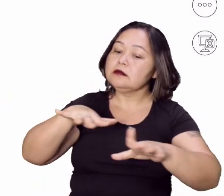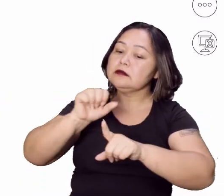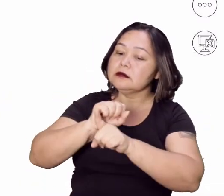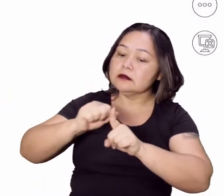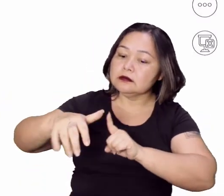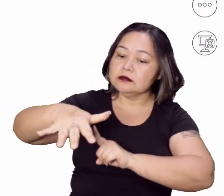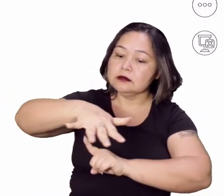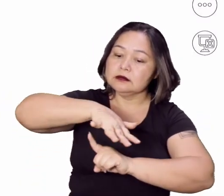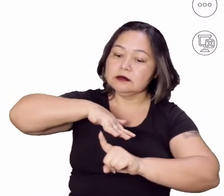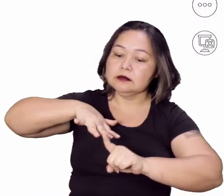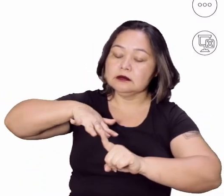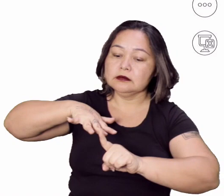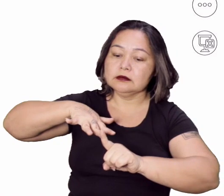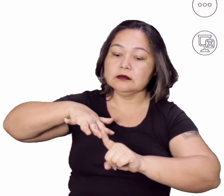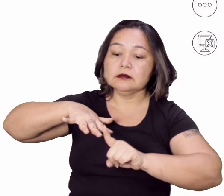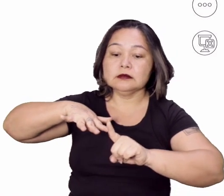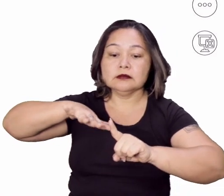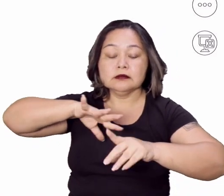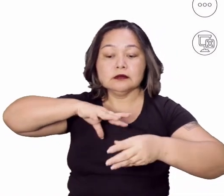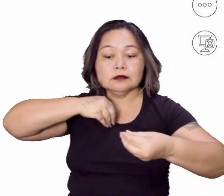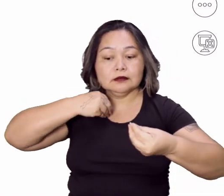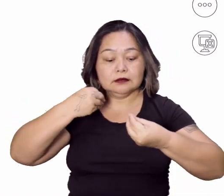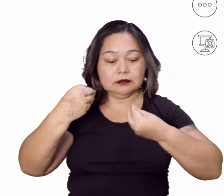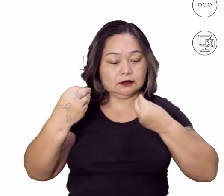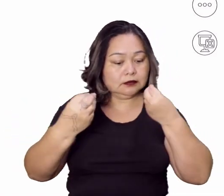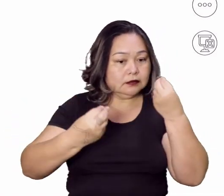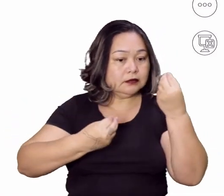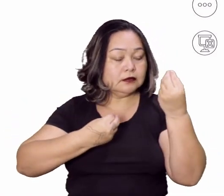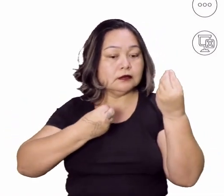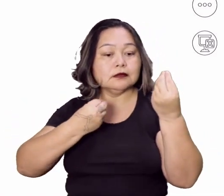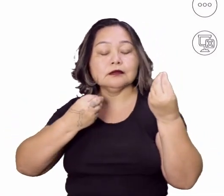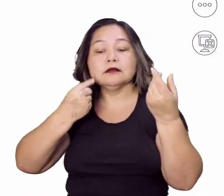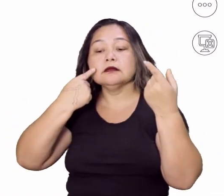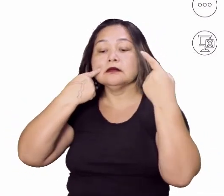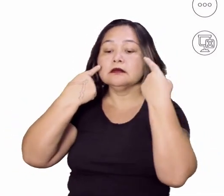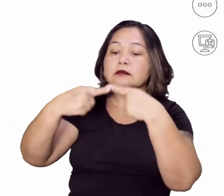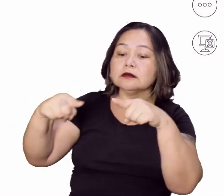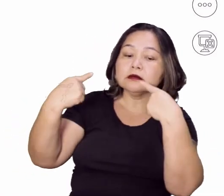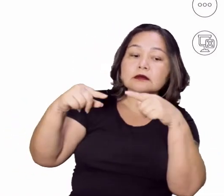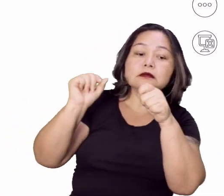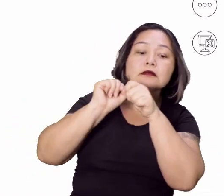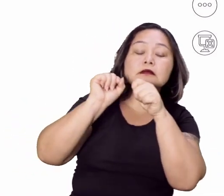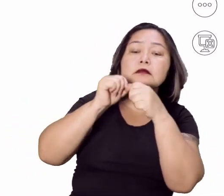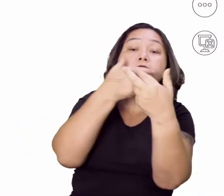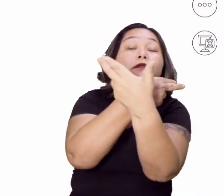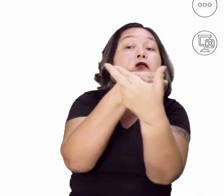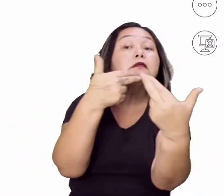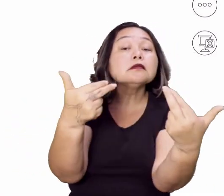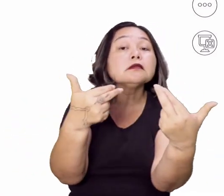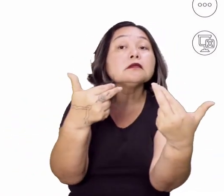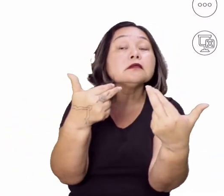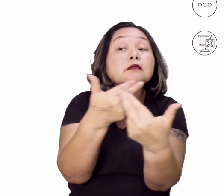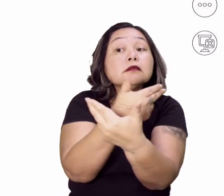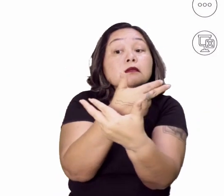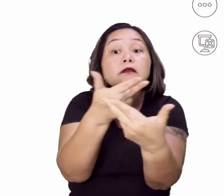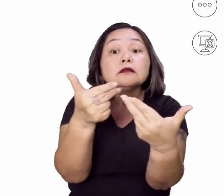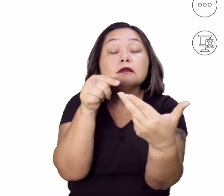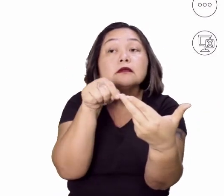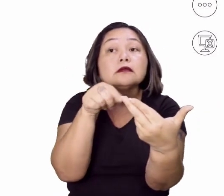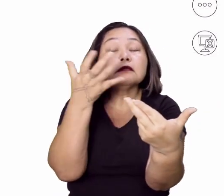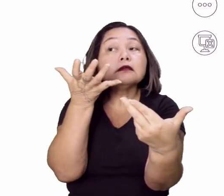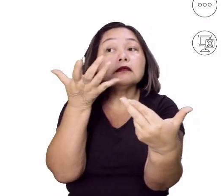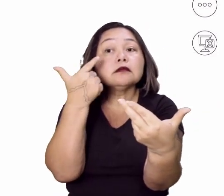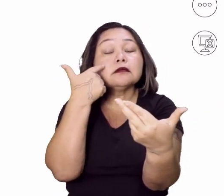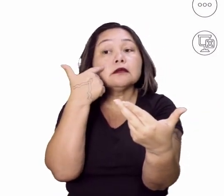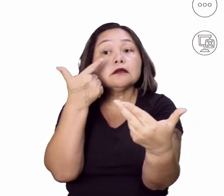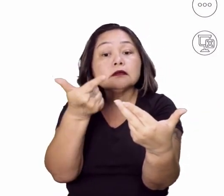sociais, gente, eles se movem a partir da reivindicação de alguma coisa, né? De algo que eles